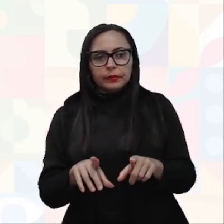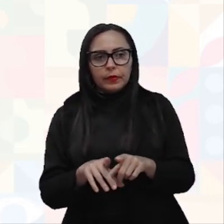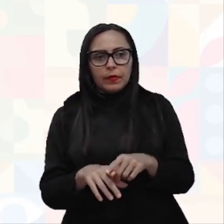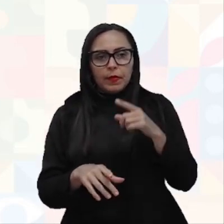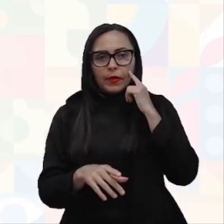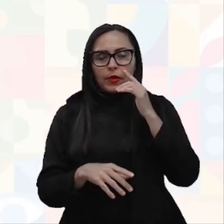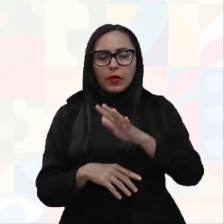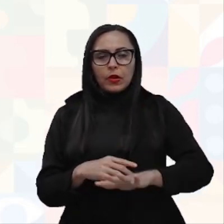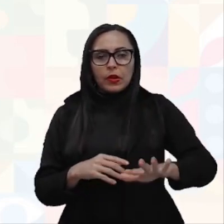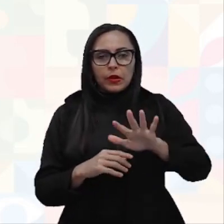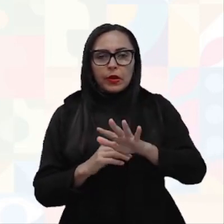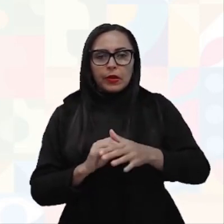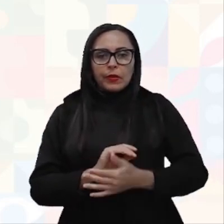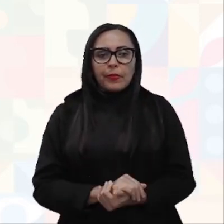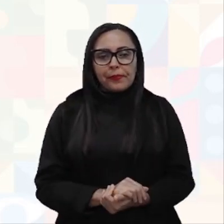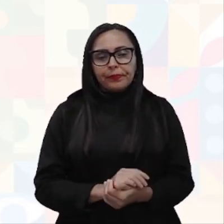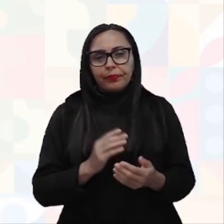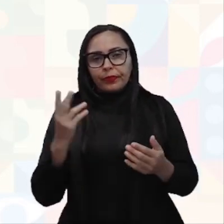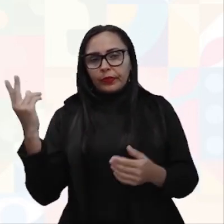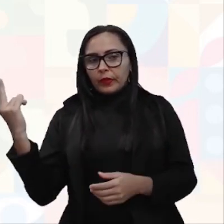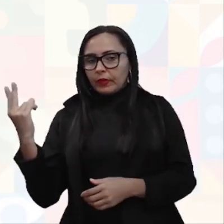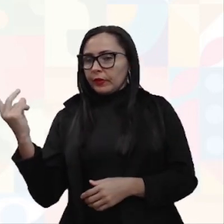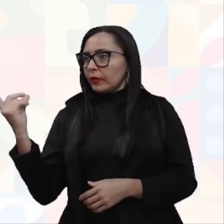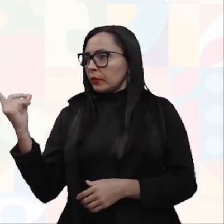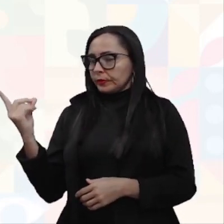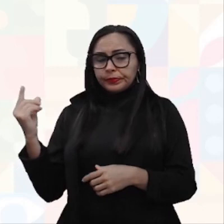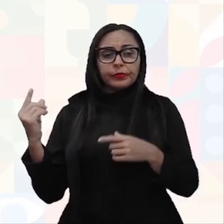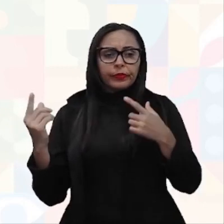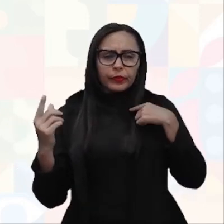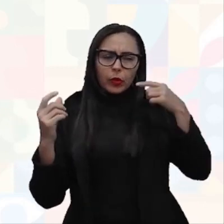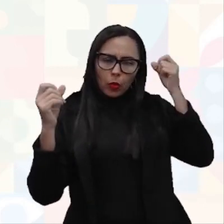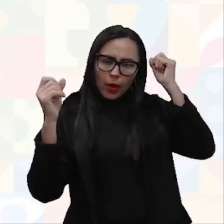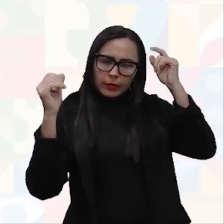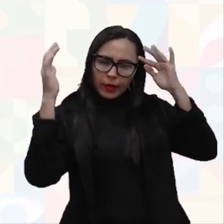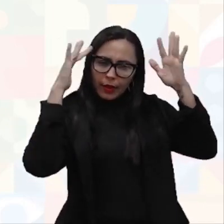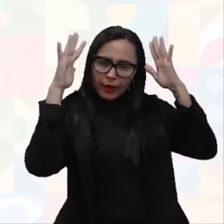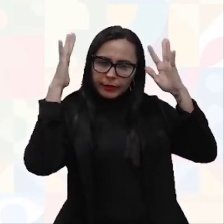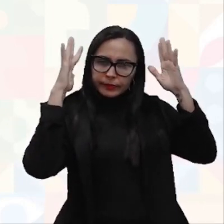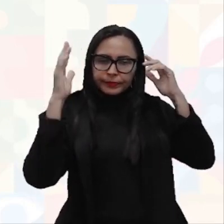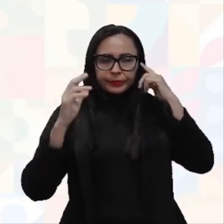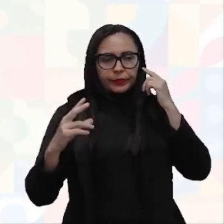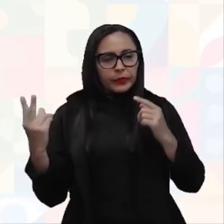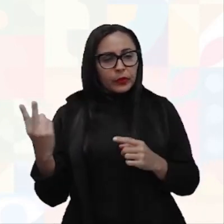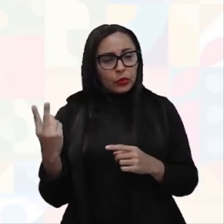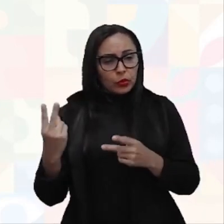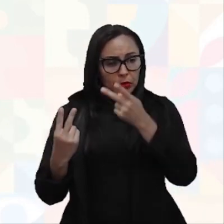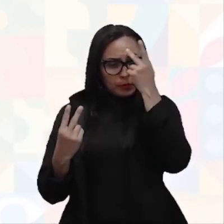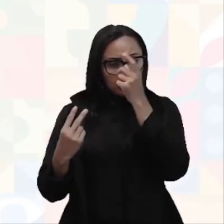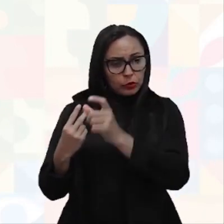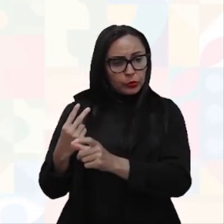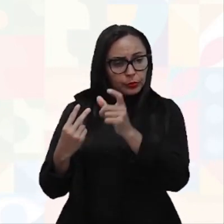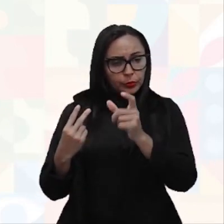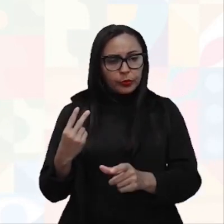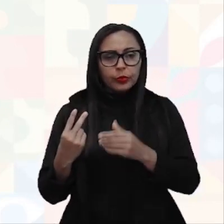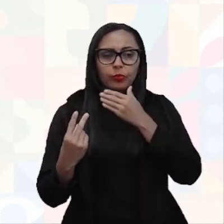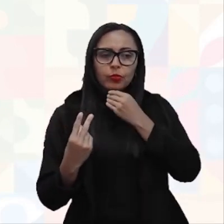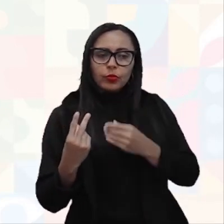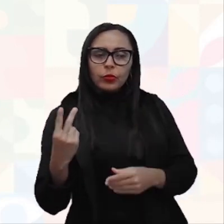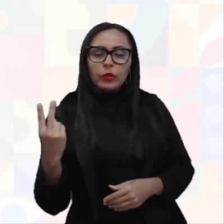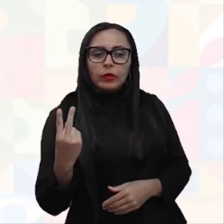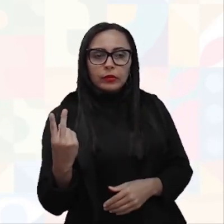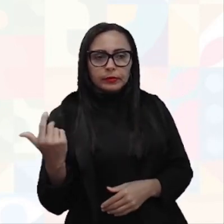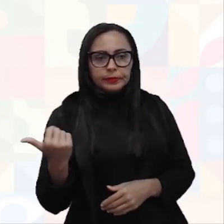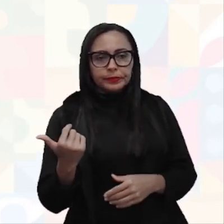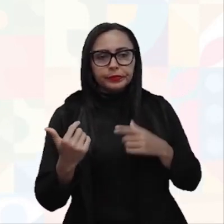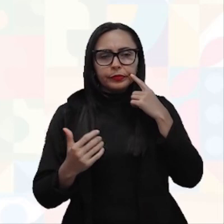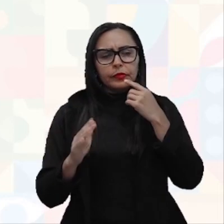à esquerda. Então, eles tiveram essa ideia, está aí em 2005, criaram inúmeros sites, fizeram vários projetos. E